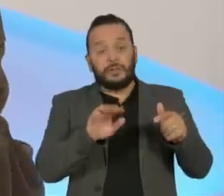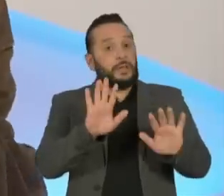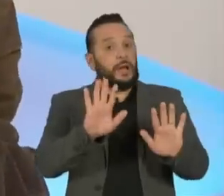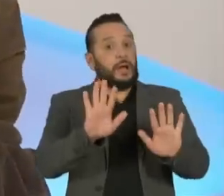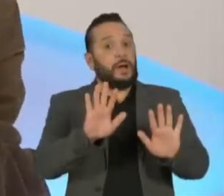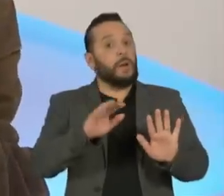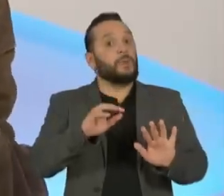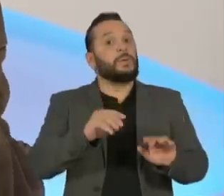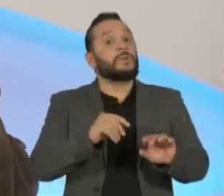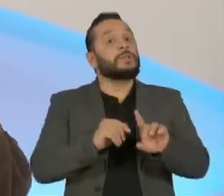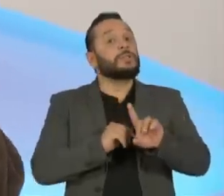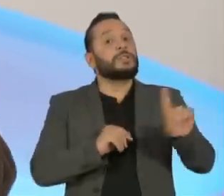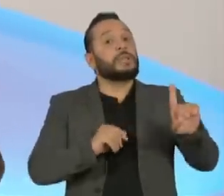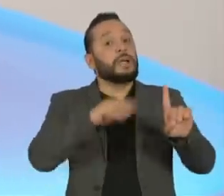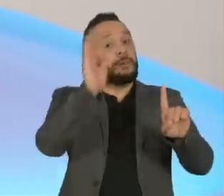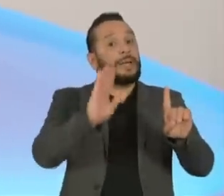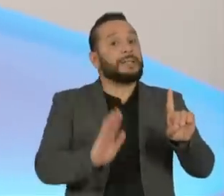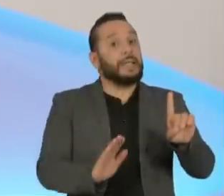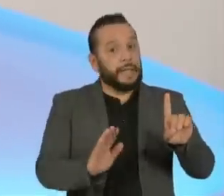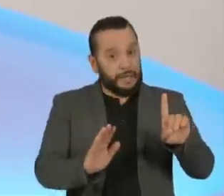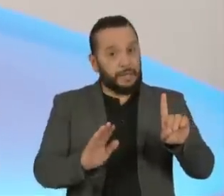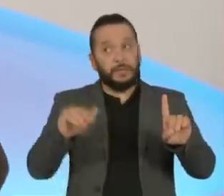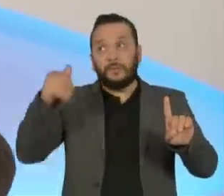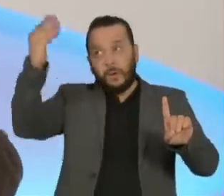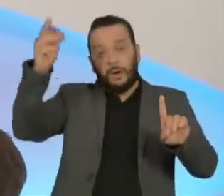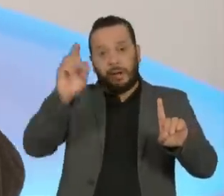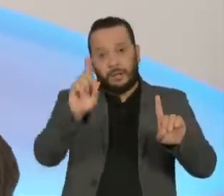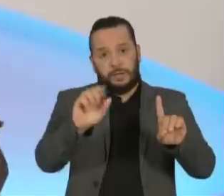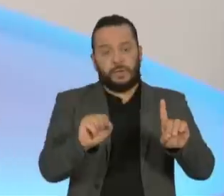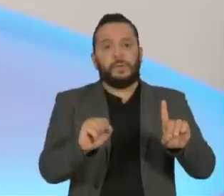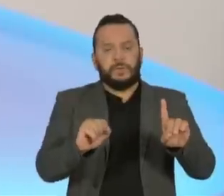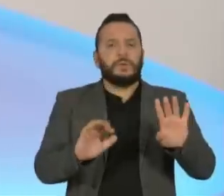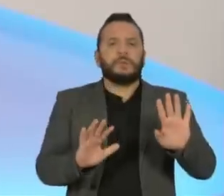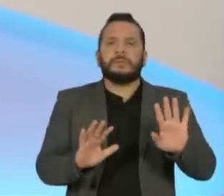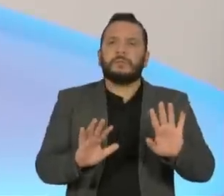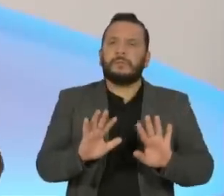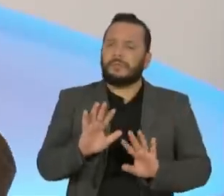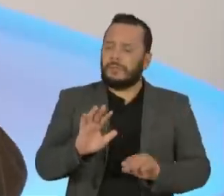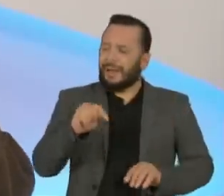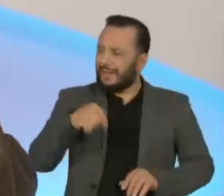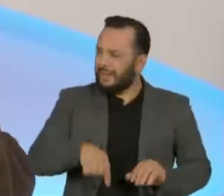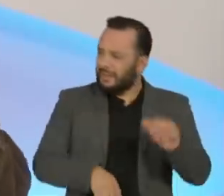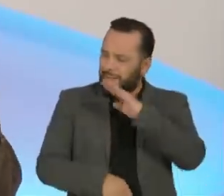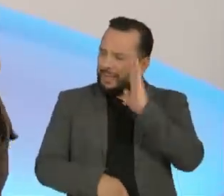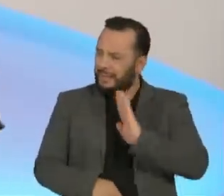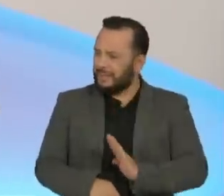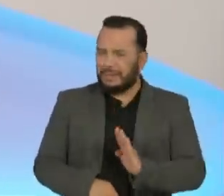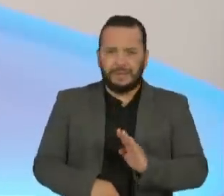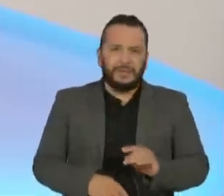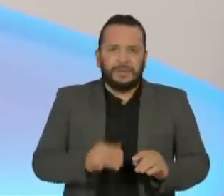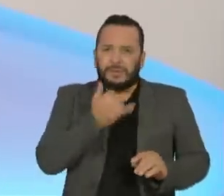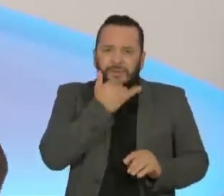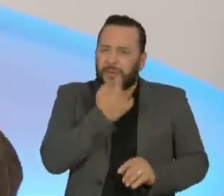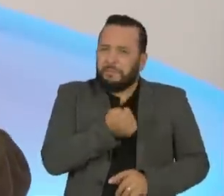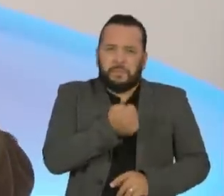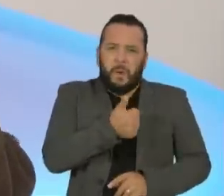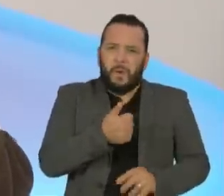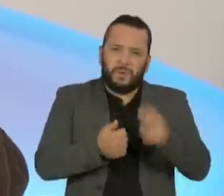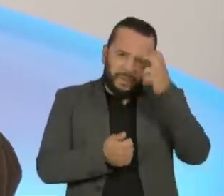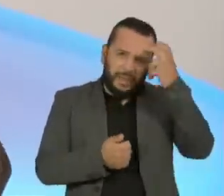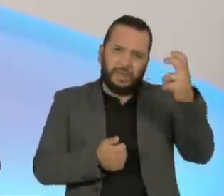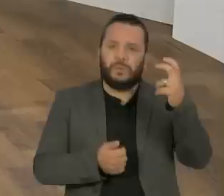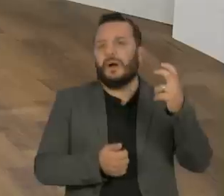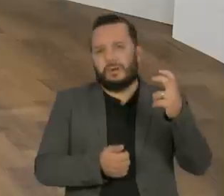brasileira. São chiquérrimos, né? São altamente cultos, etc. Aqui é um subproduto, subproduto. Nós temos pouquíssimos,